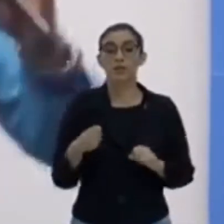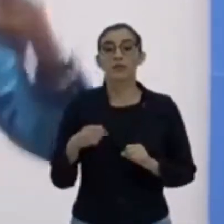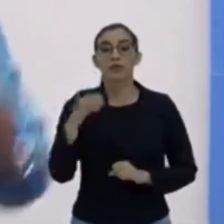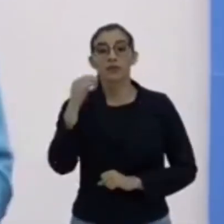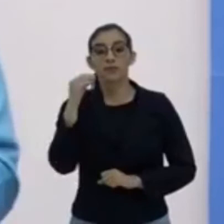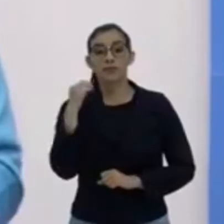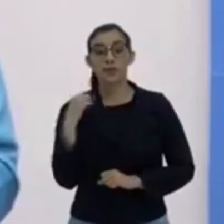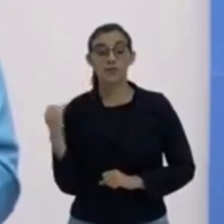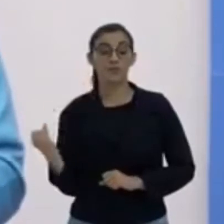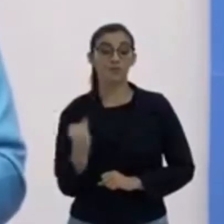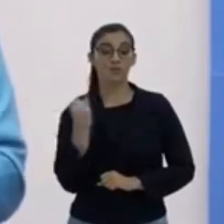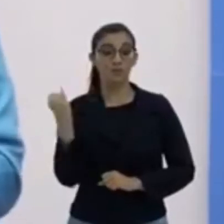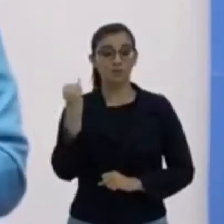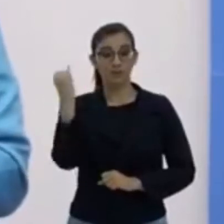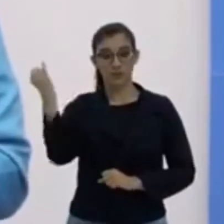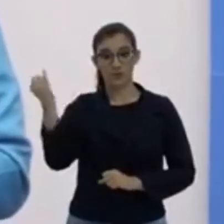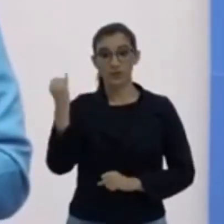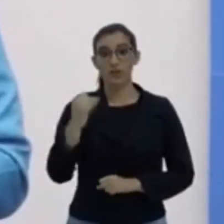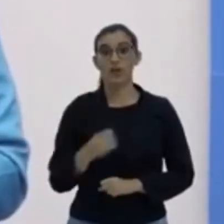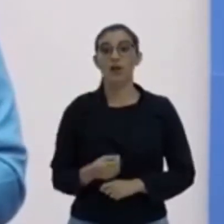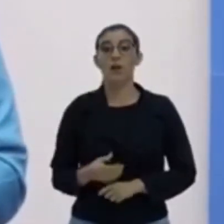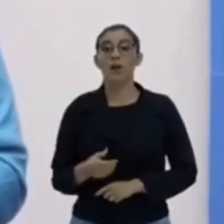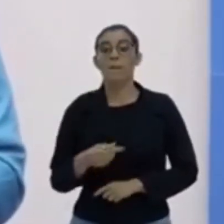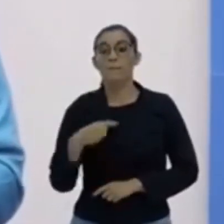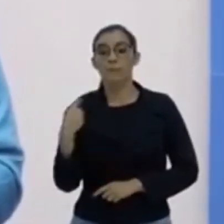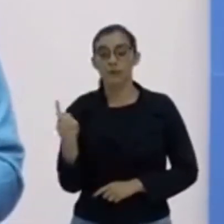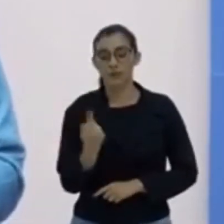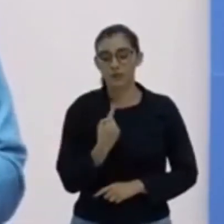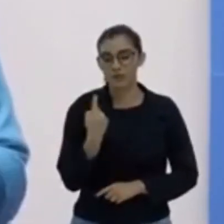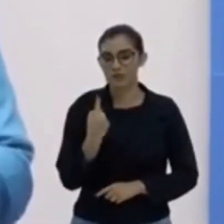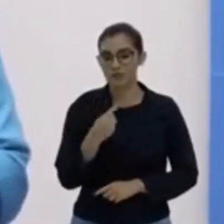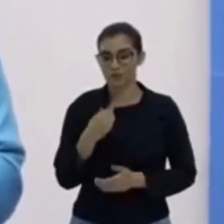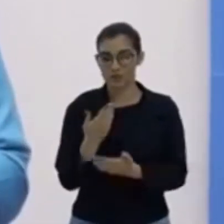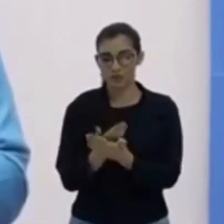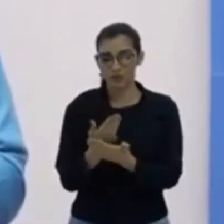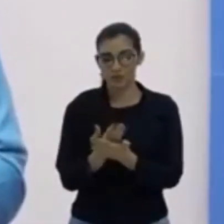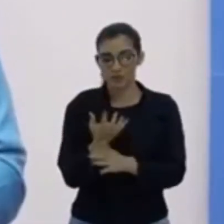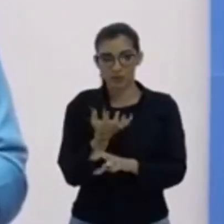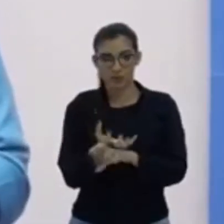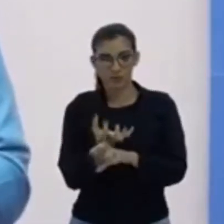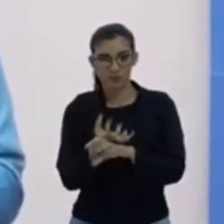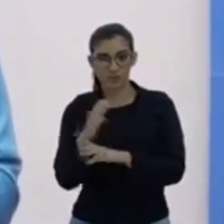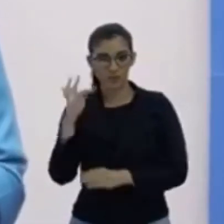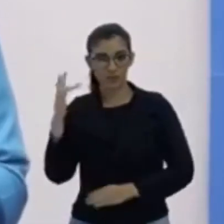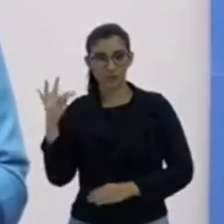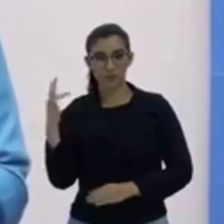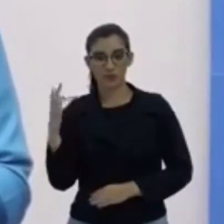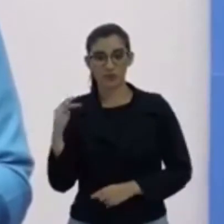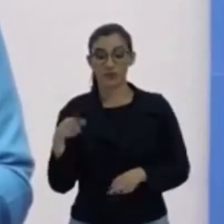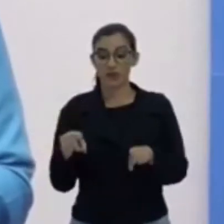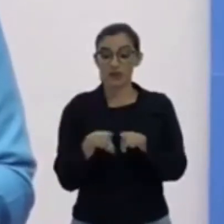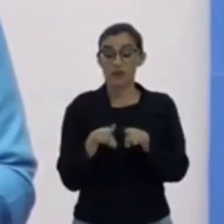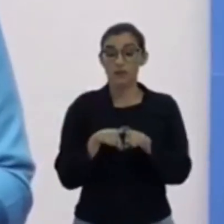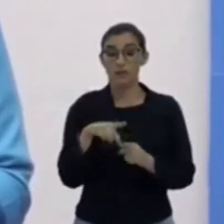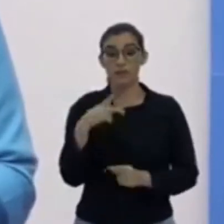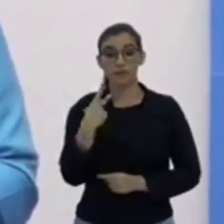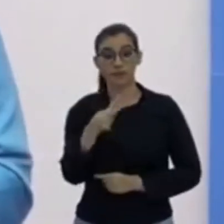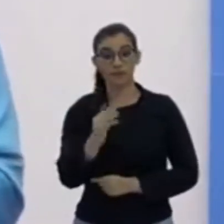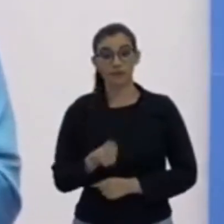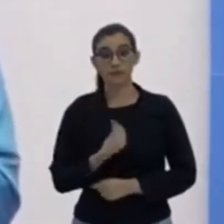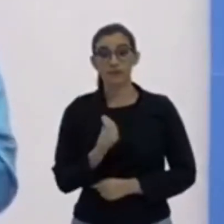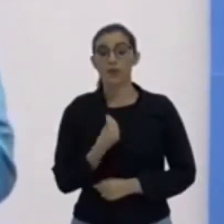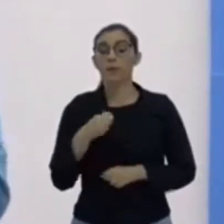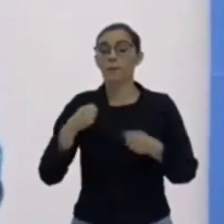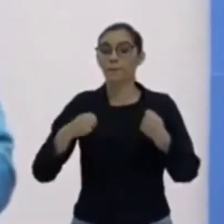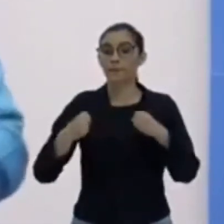muito, muito importante para o nosso curso de física. E também, além do curso de física, para a tua vida. Você precisa conhecer